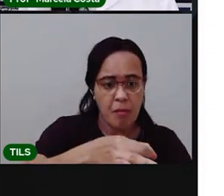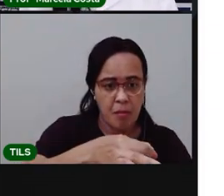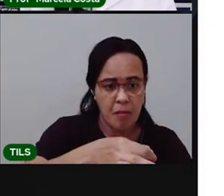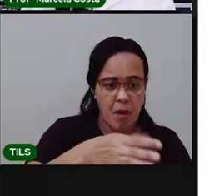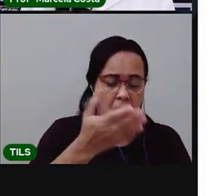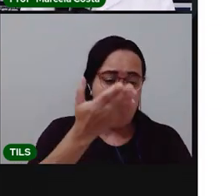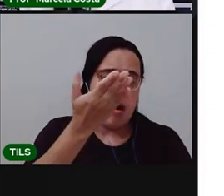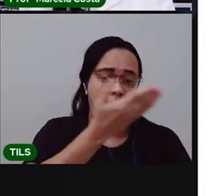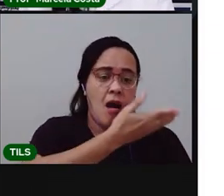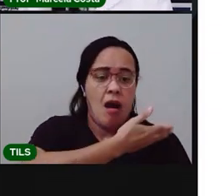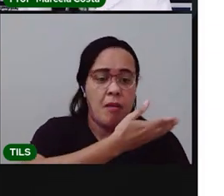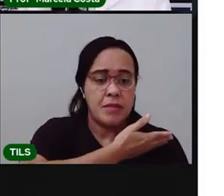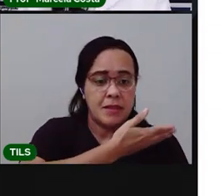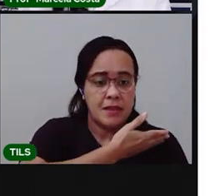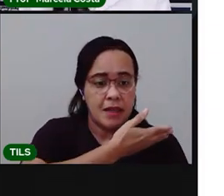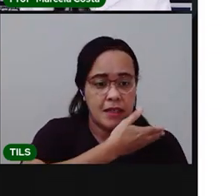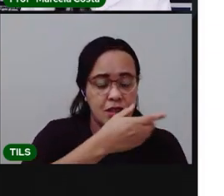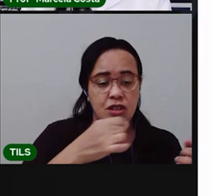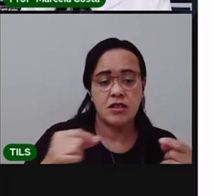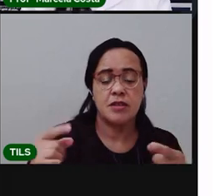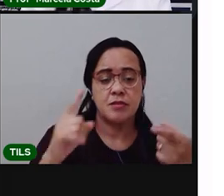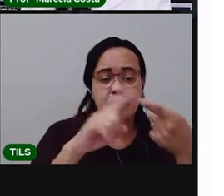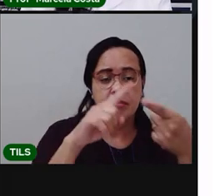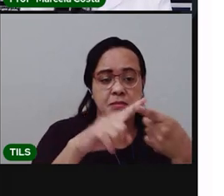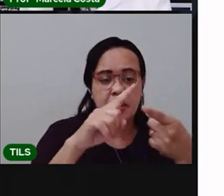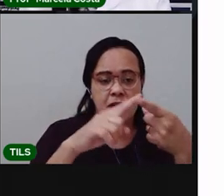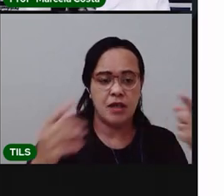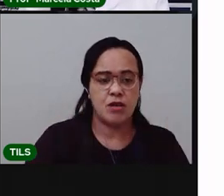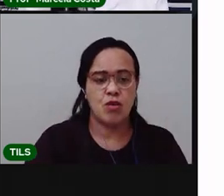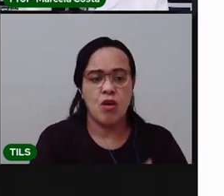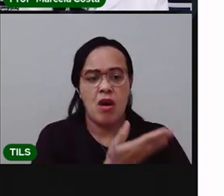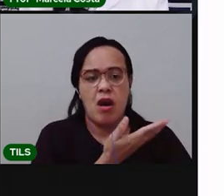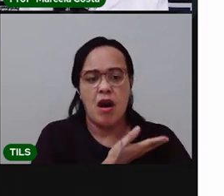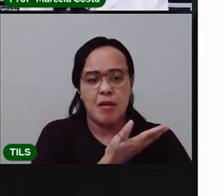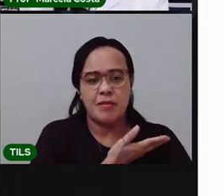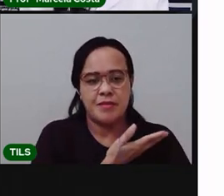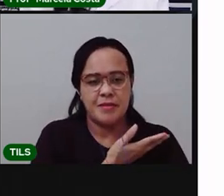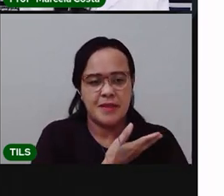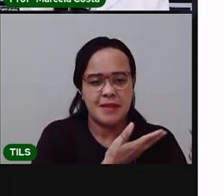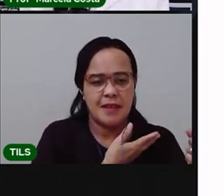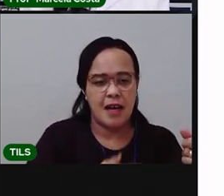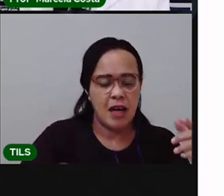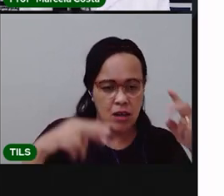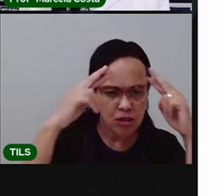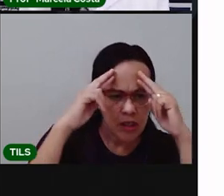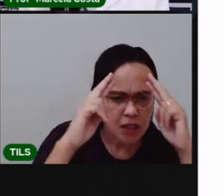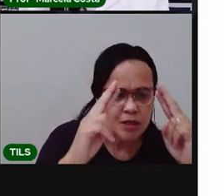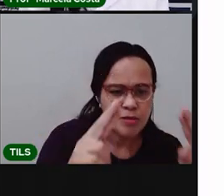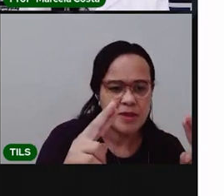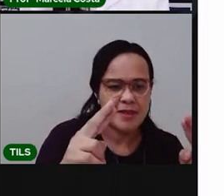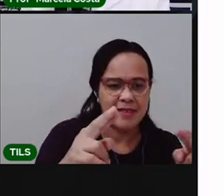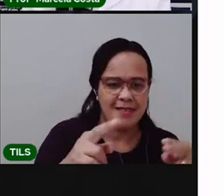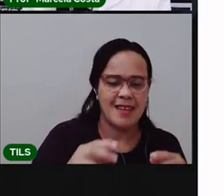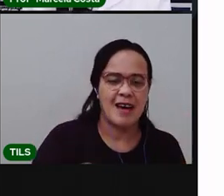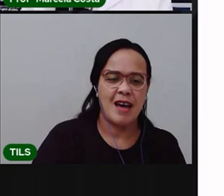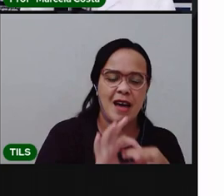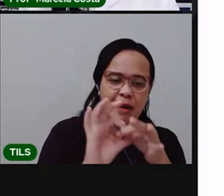bons amigos e respeitar os seus amigos, ser leal para os seus amigos. O amor,